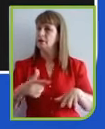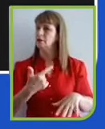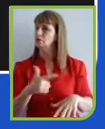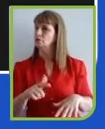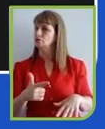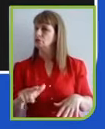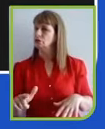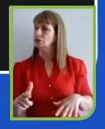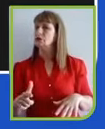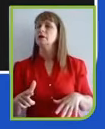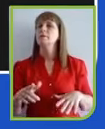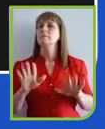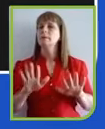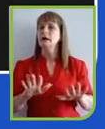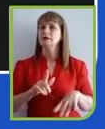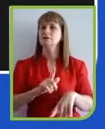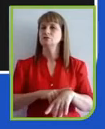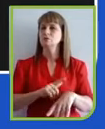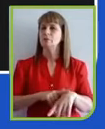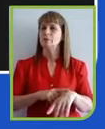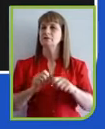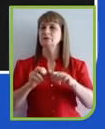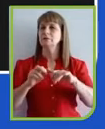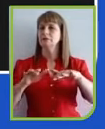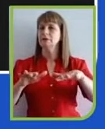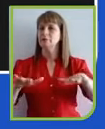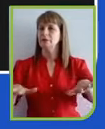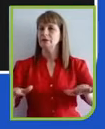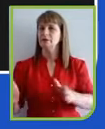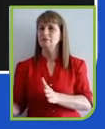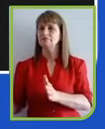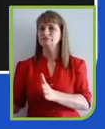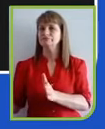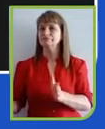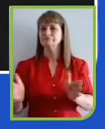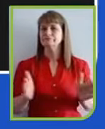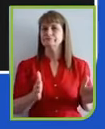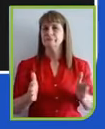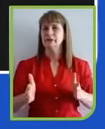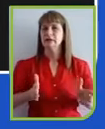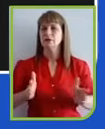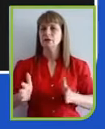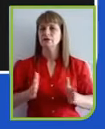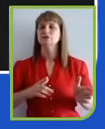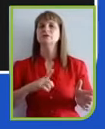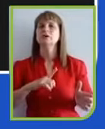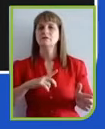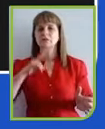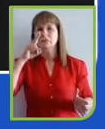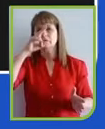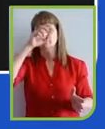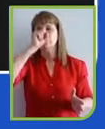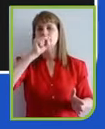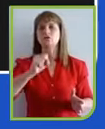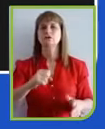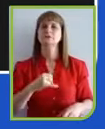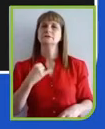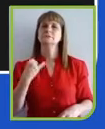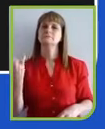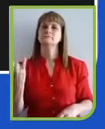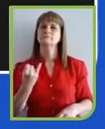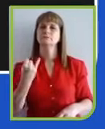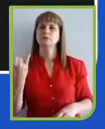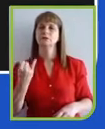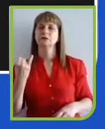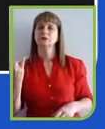incrível. Vocês devem ter acompanhado, a gente teve um investimento no Brasil por parte de empresas,